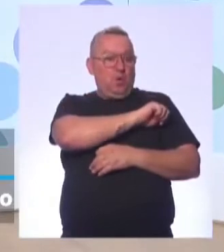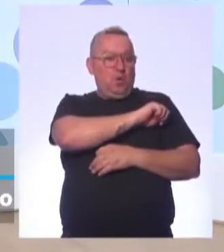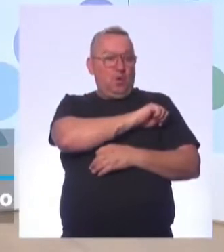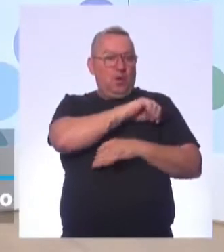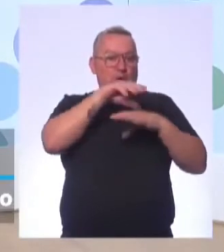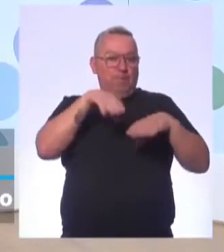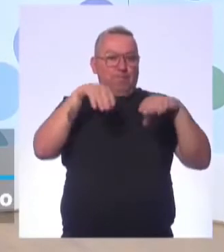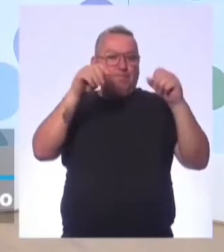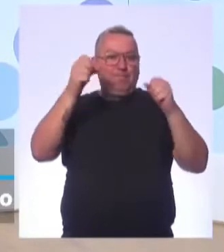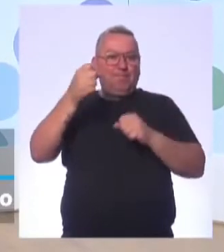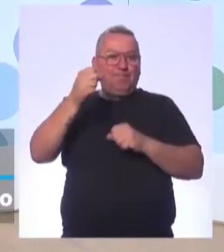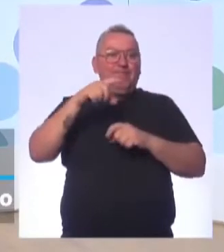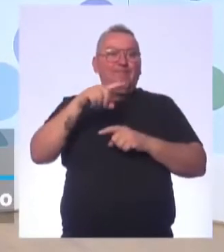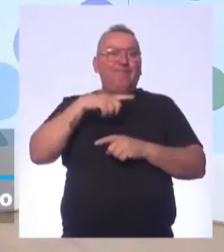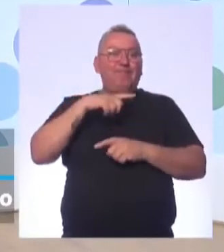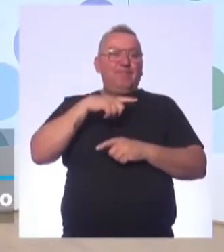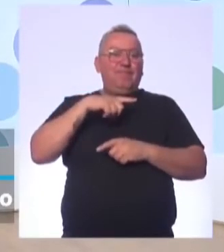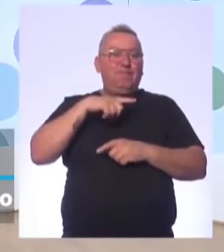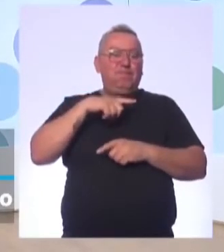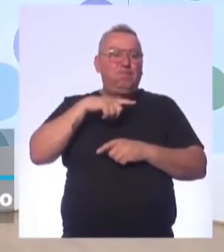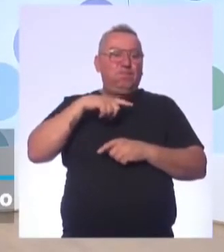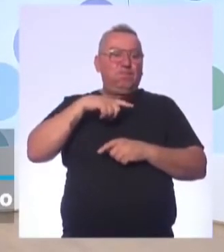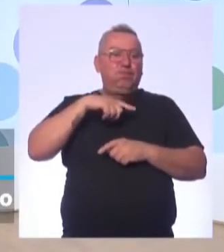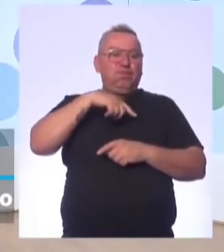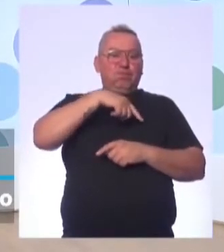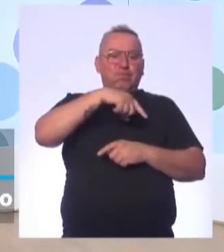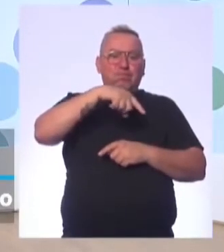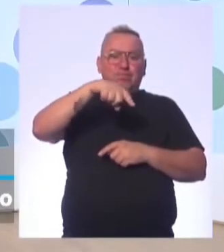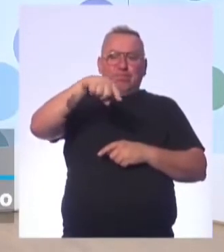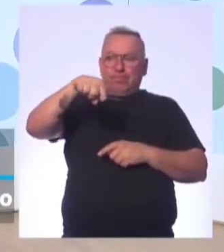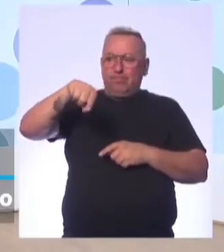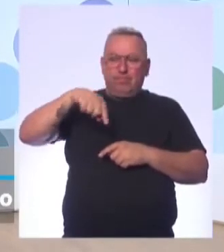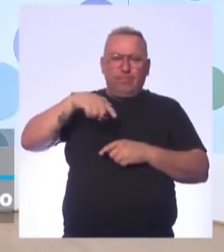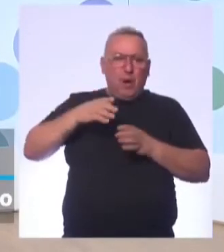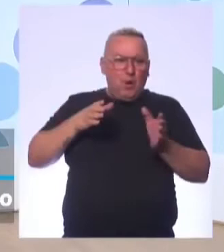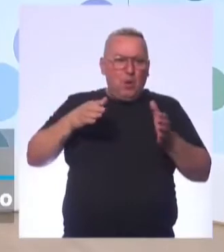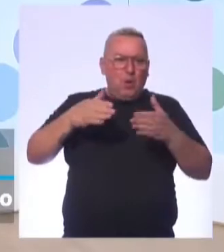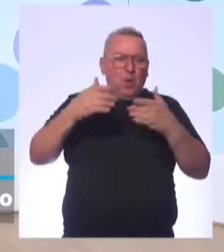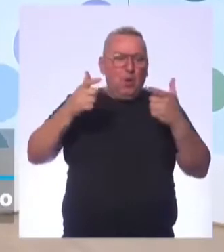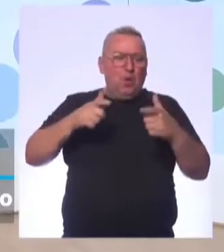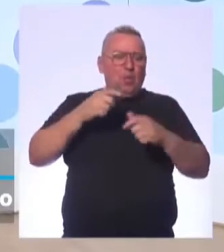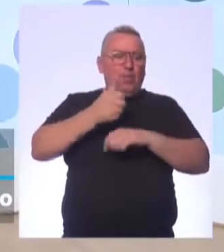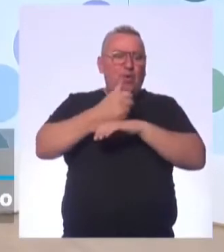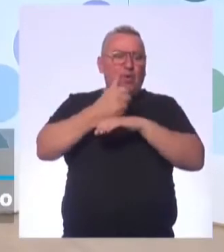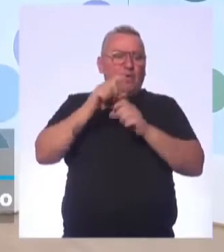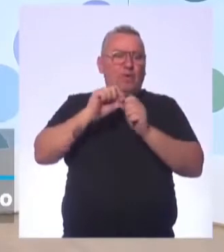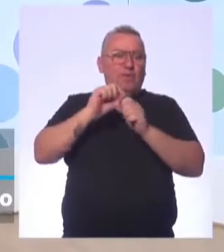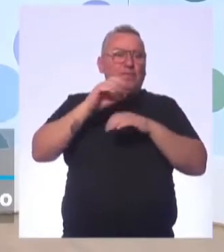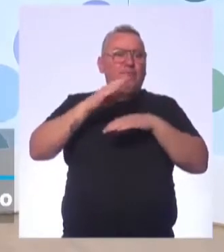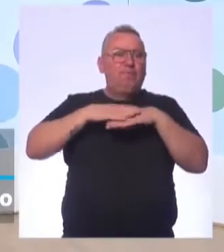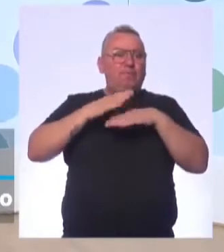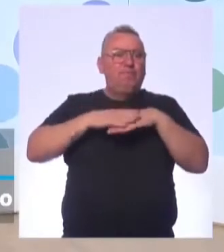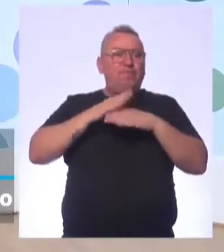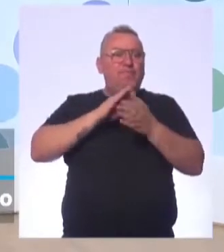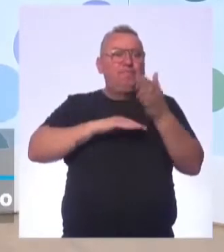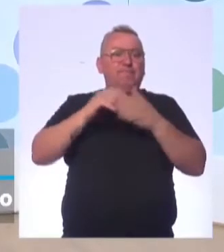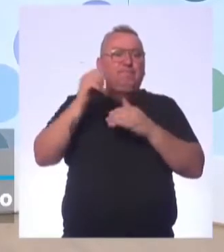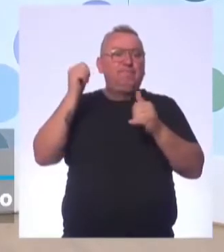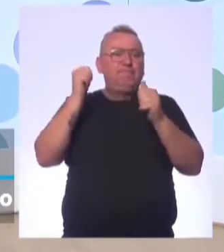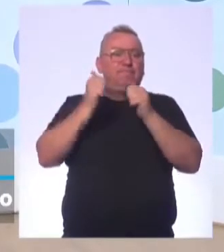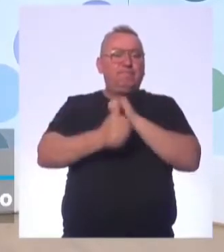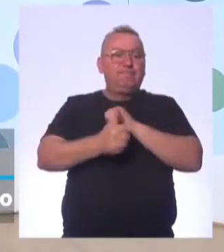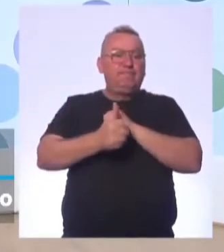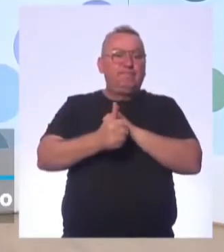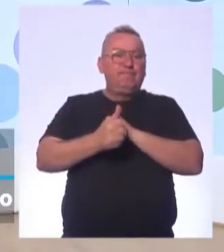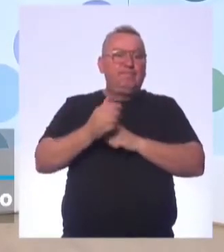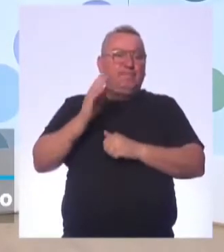tinha uma pista, assim, pista enorme, profissional, tudo. Então, gente praticava muito todos os esportes. os esportes. Então, não